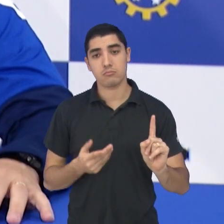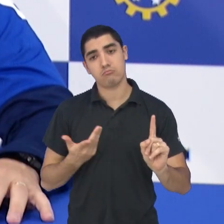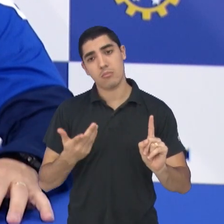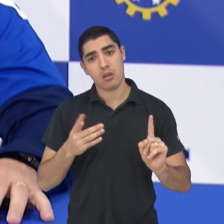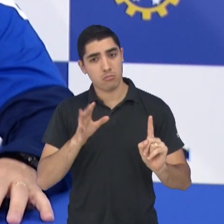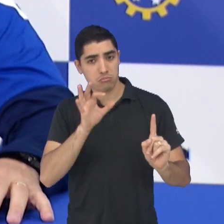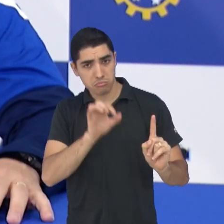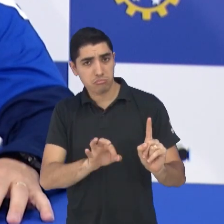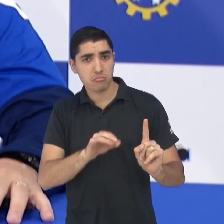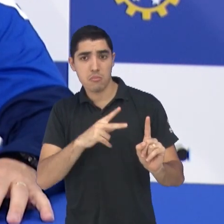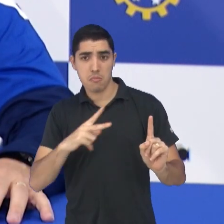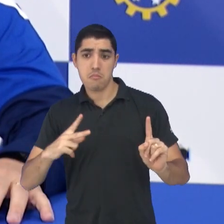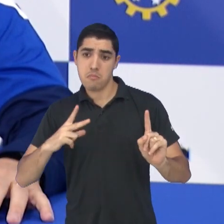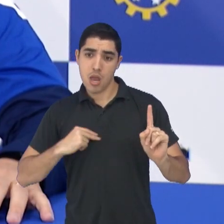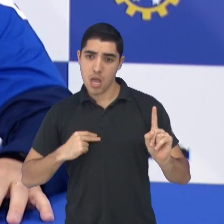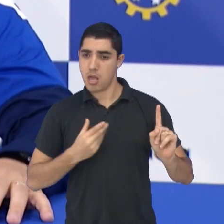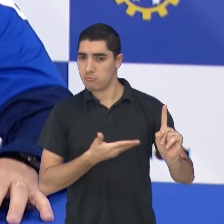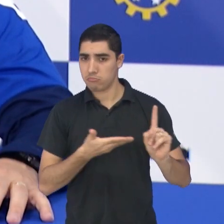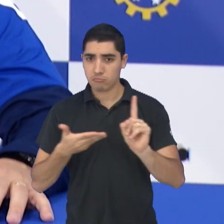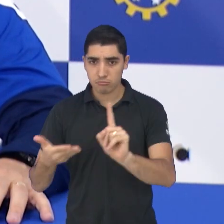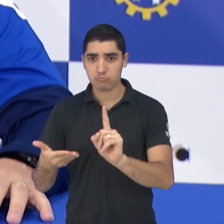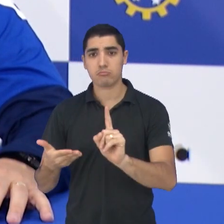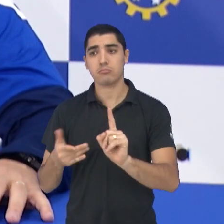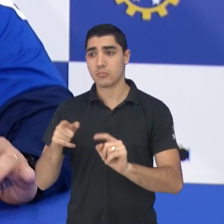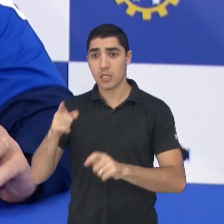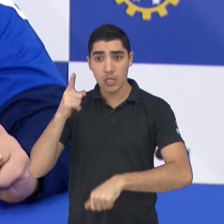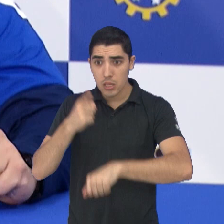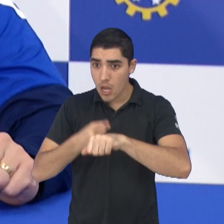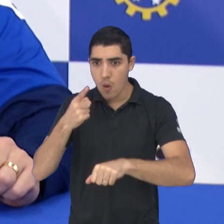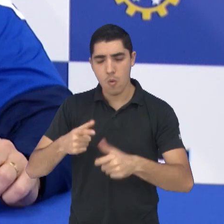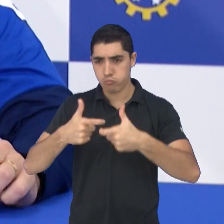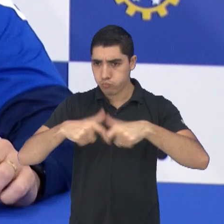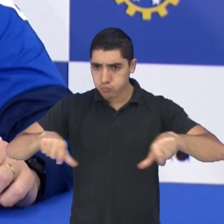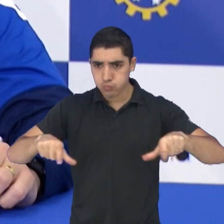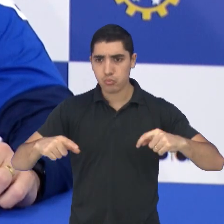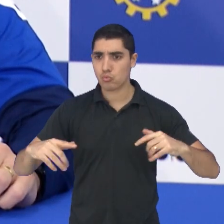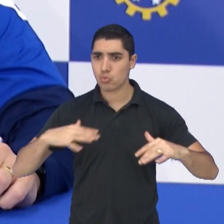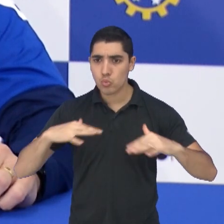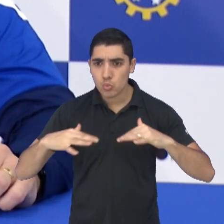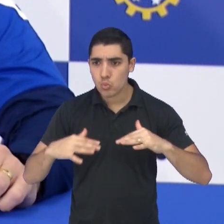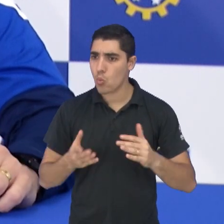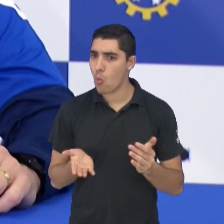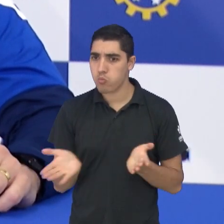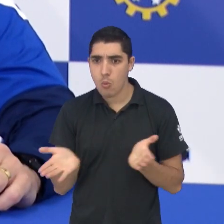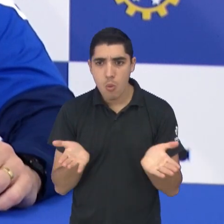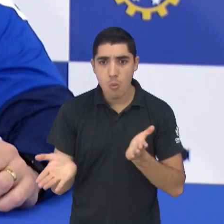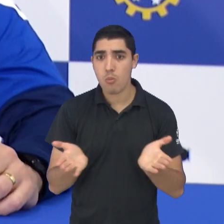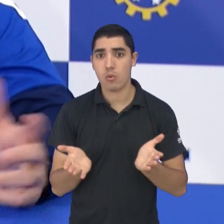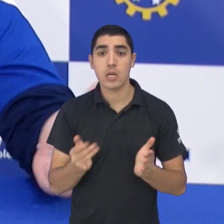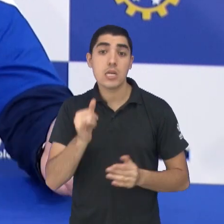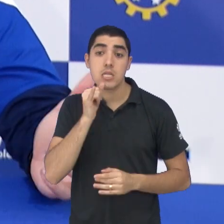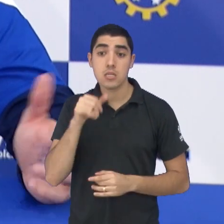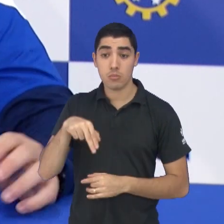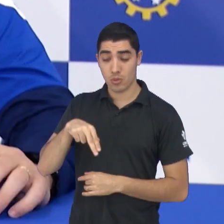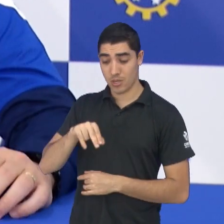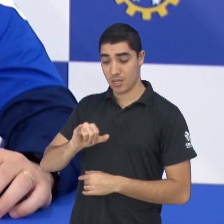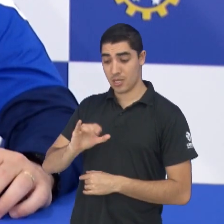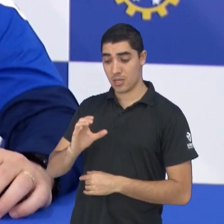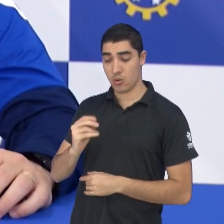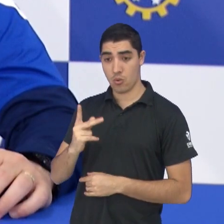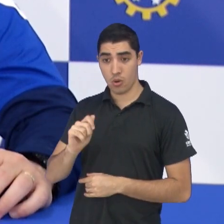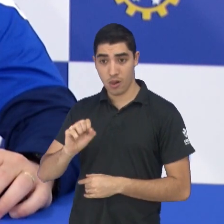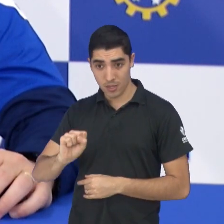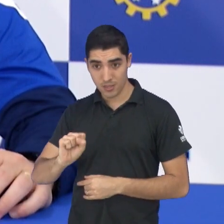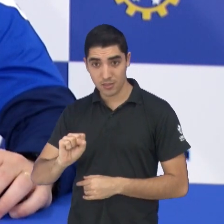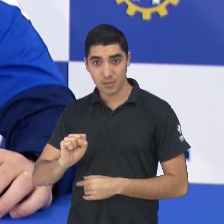é mérito. Sempre vai ser mérito aqui, lá dentro, dia a dia, encaixe de jogo, né? Pega o Nicolas, não encaixou o jogo contra